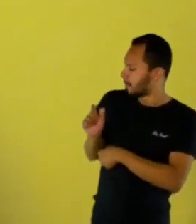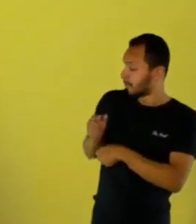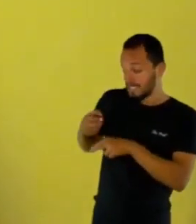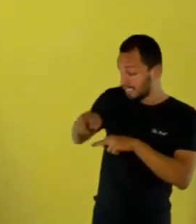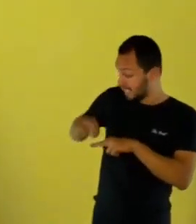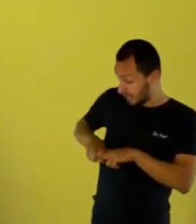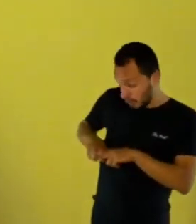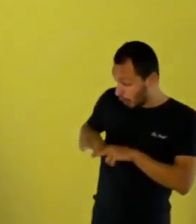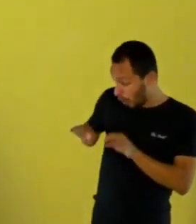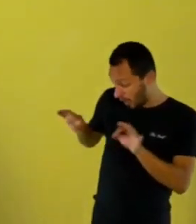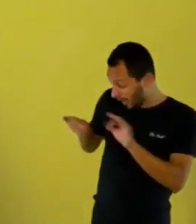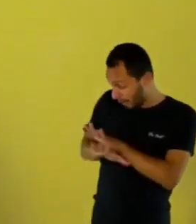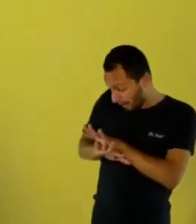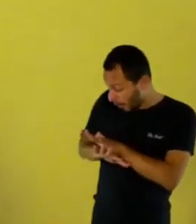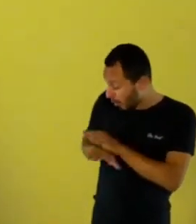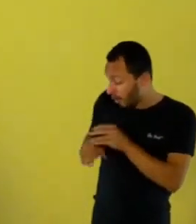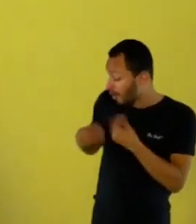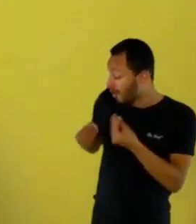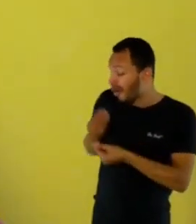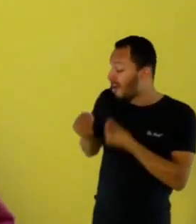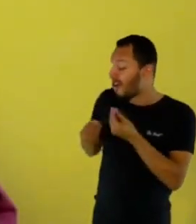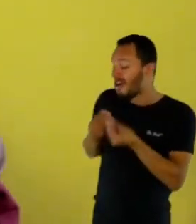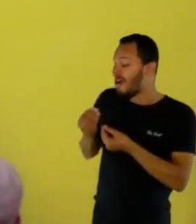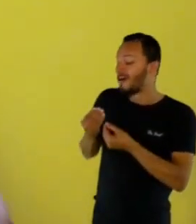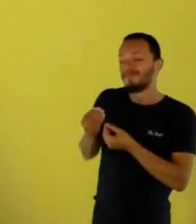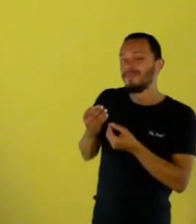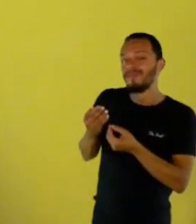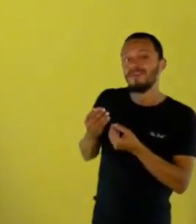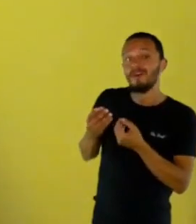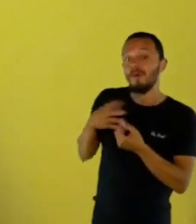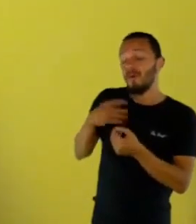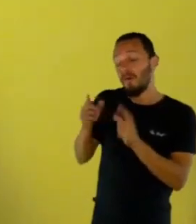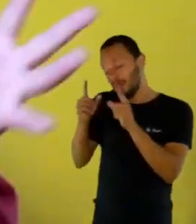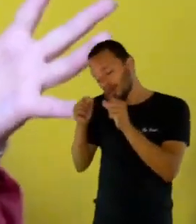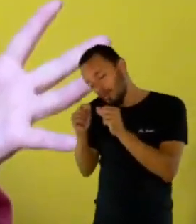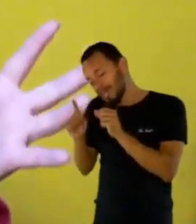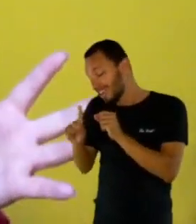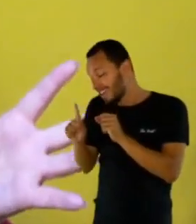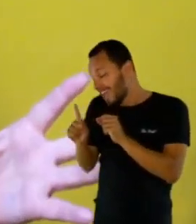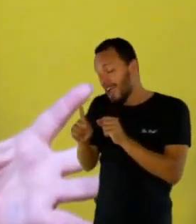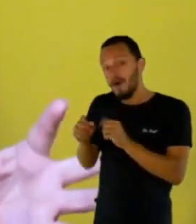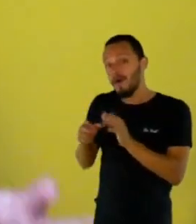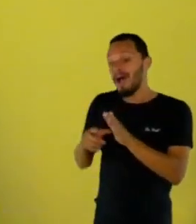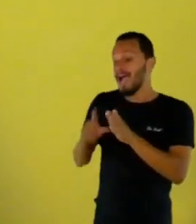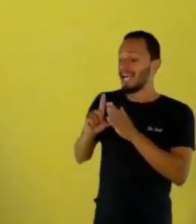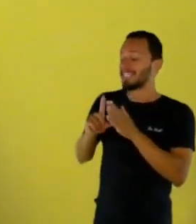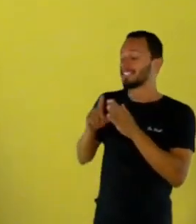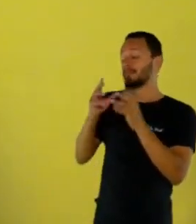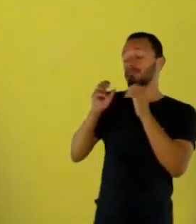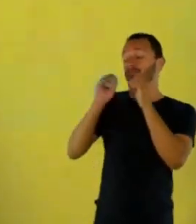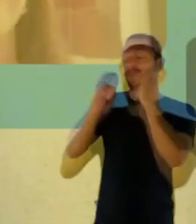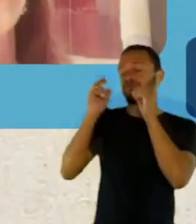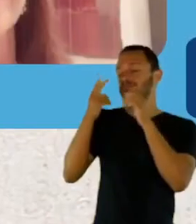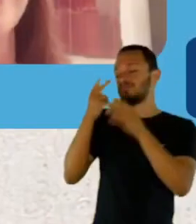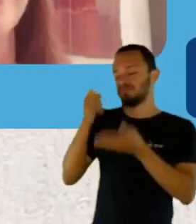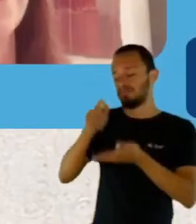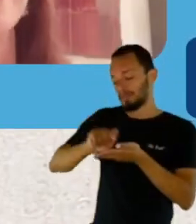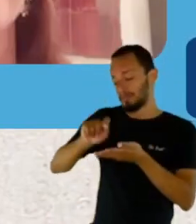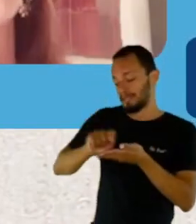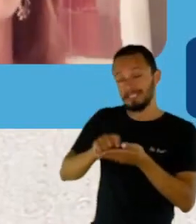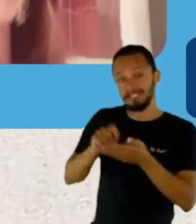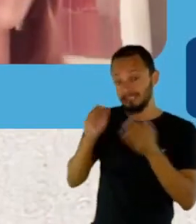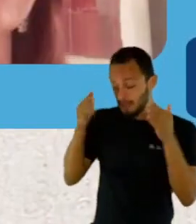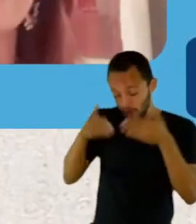conto inteiro e acordava e continuava nele ou nem dormia? Como é que tem gente que tranca no quarto e só sai quando o livro está pronto? É,